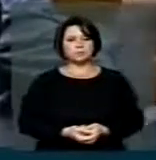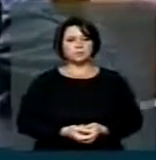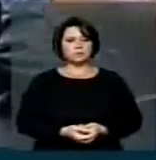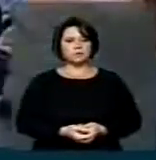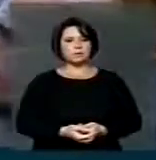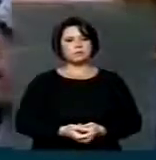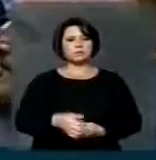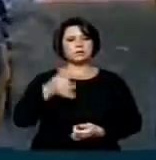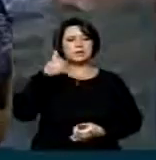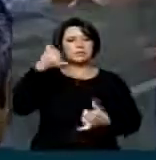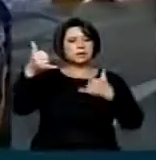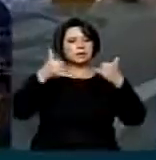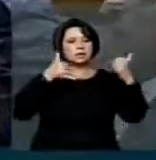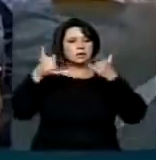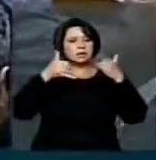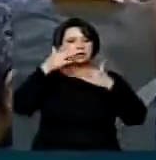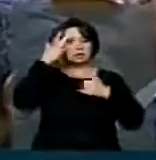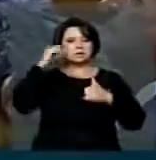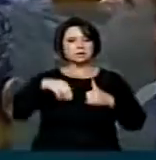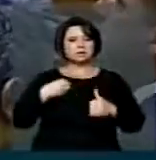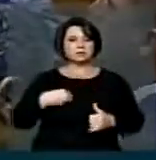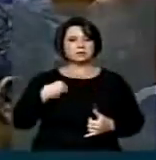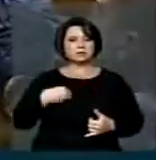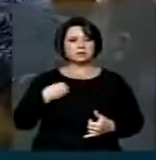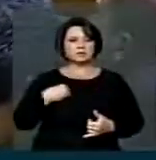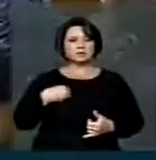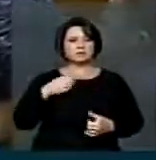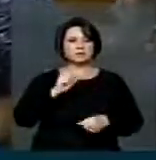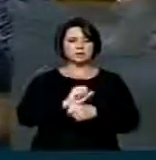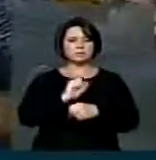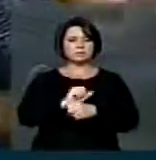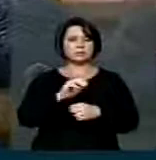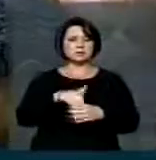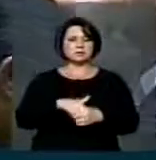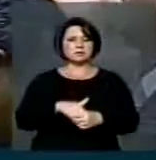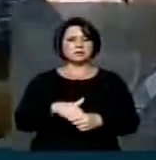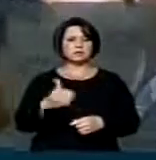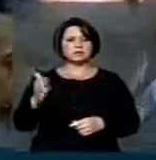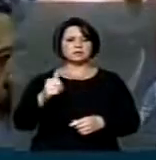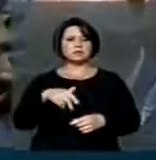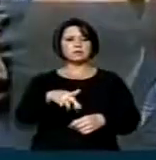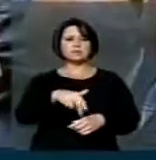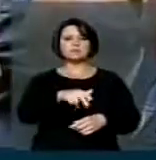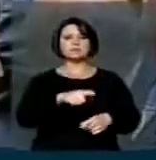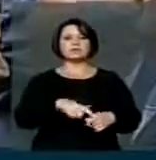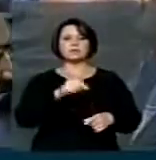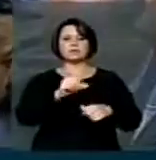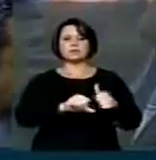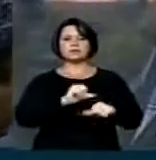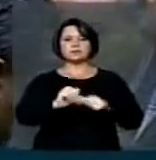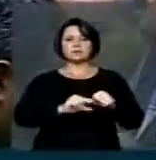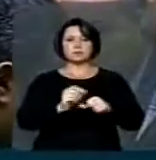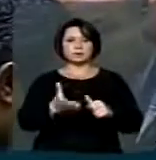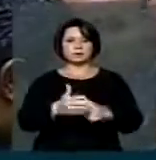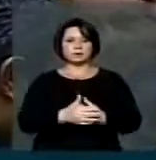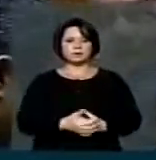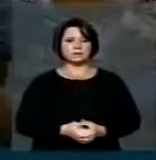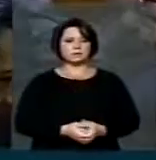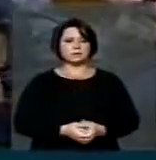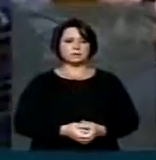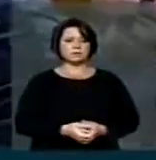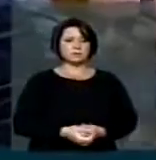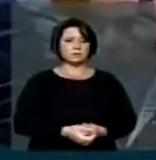nós estamos ligando para gabinetes e pessoas que estão na casa aguardando a outra votação e estão a caminho, o senhor vê que o painel está mudando. Deputado,